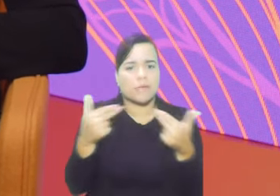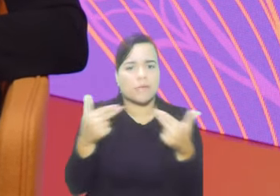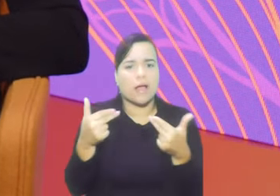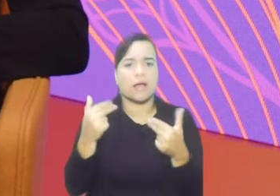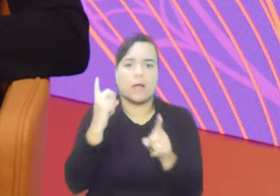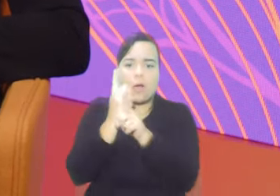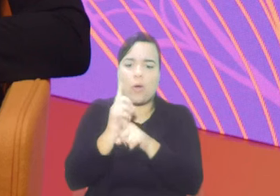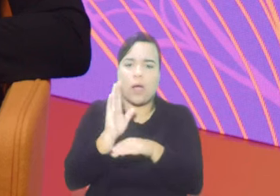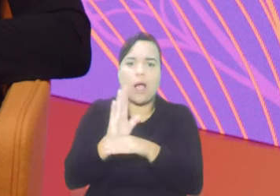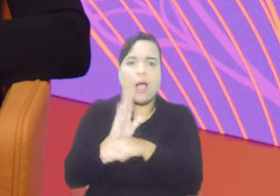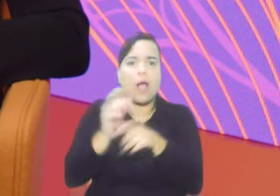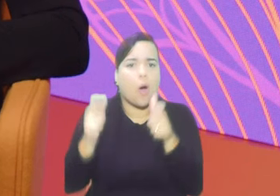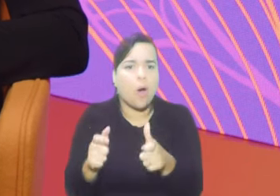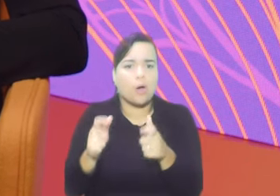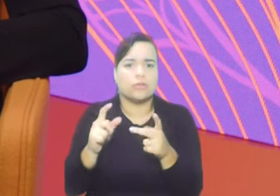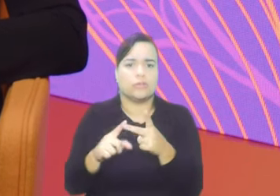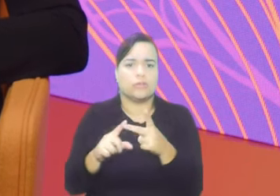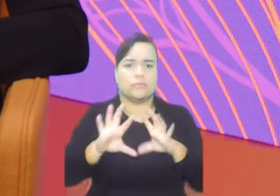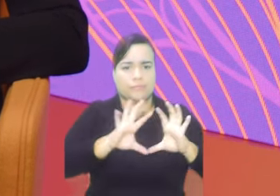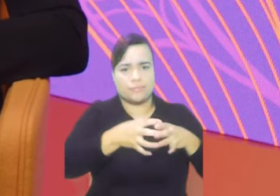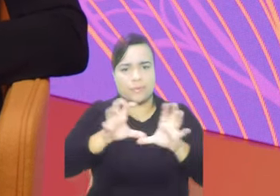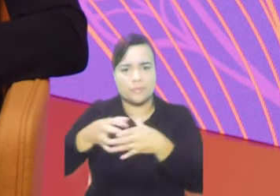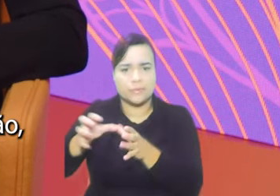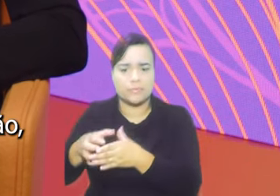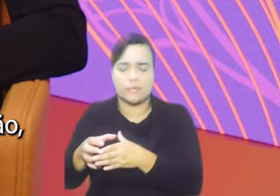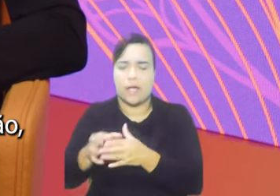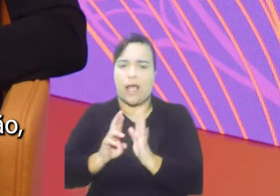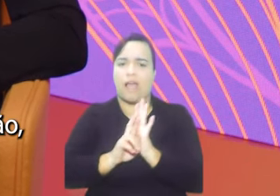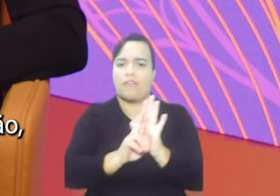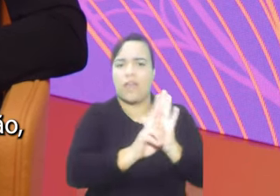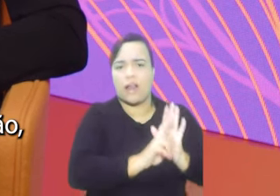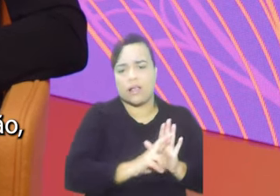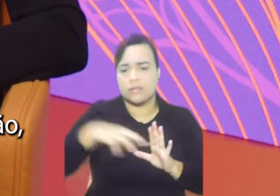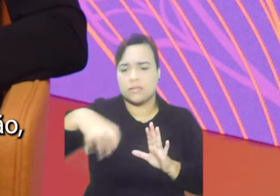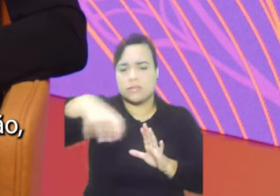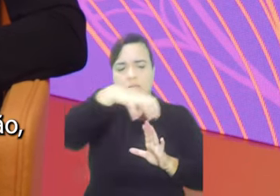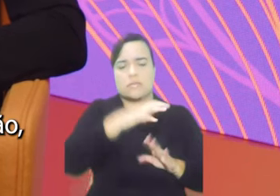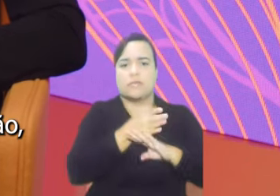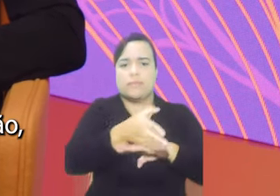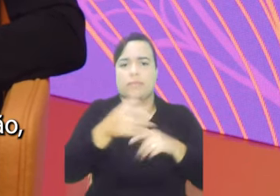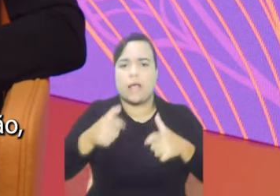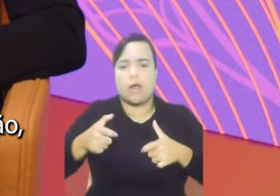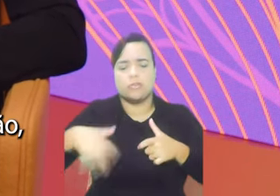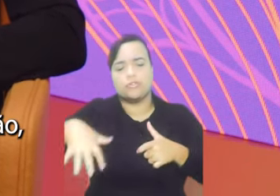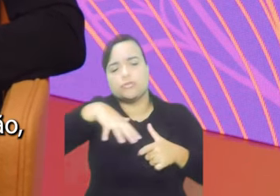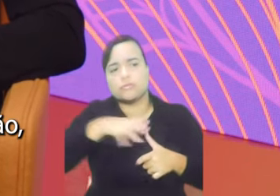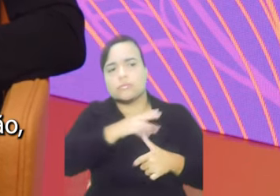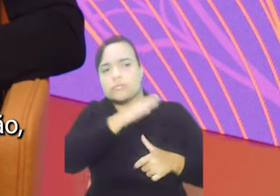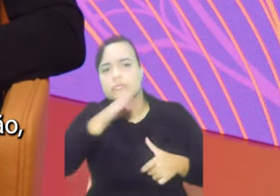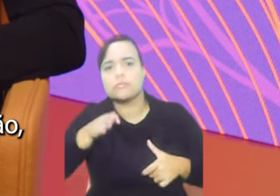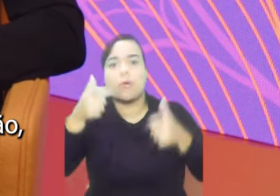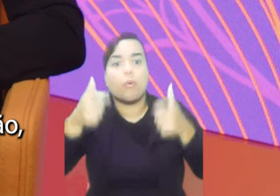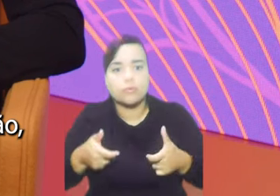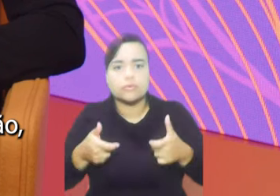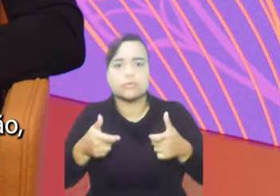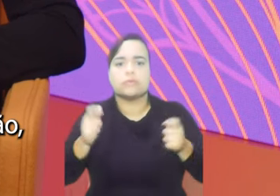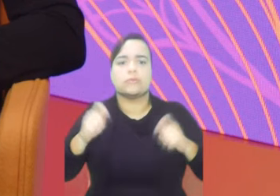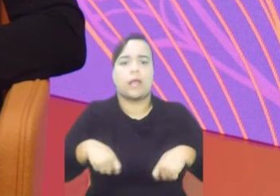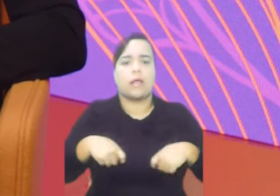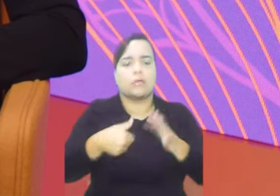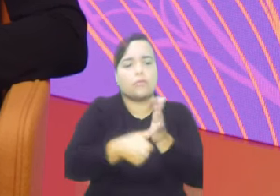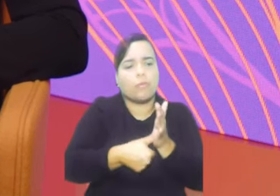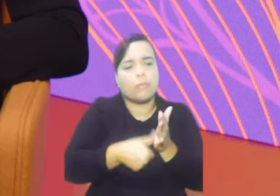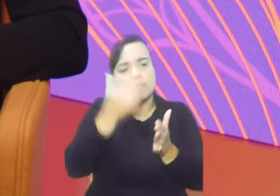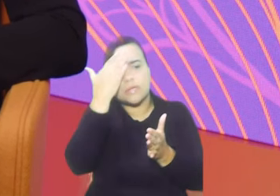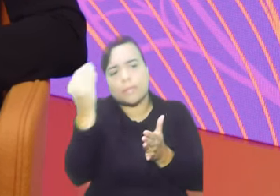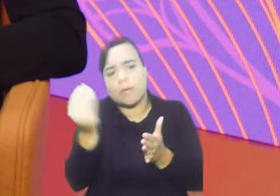as organizações de referência em cada localidade, como ela pode ter acesso à documentação, onde procurar trabalho.